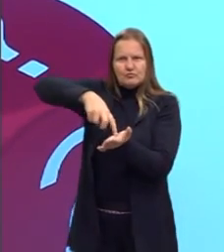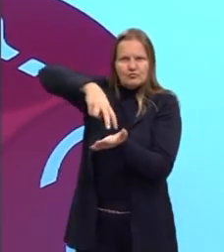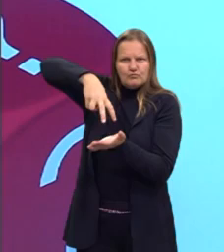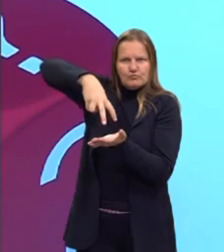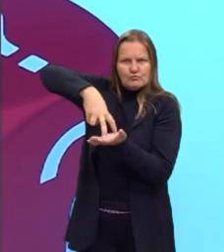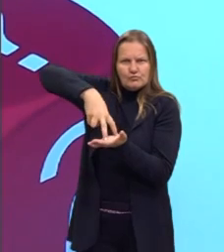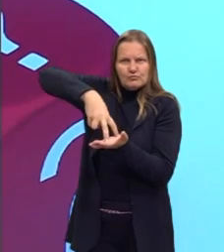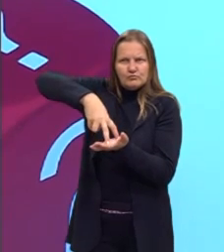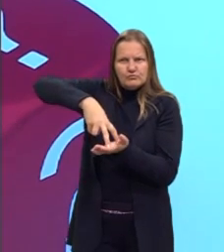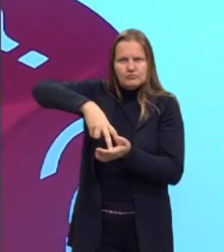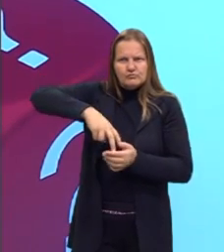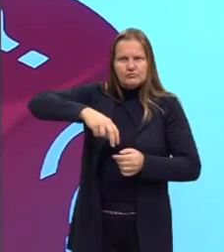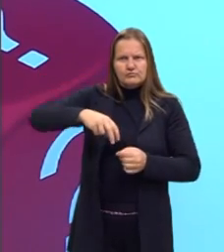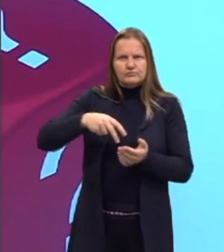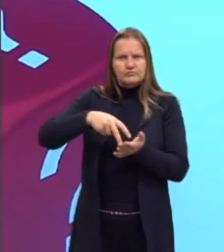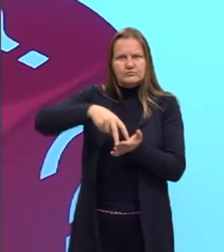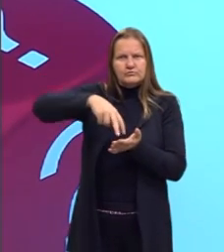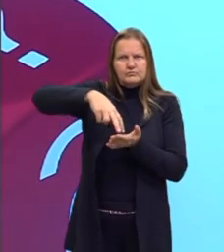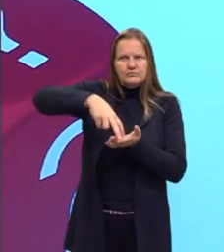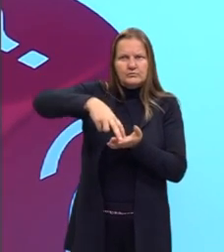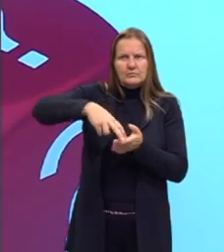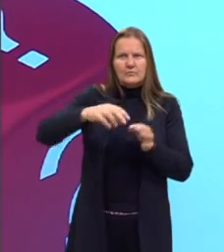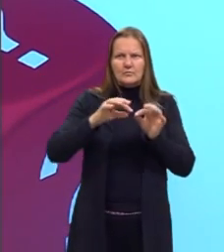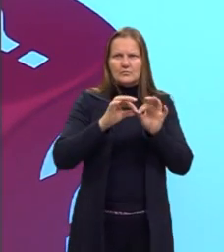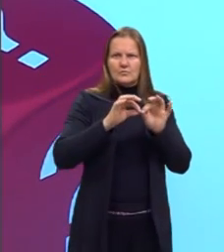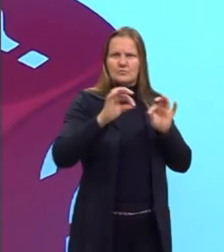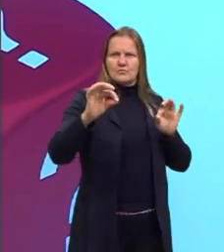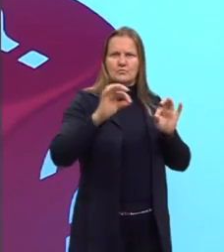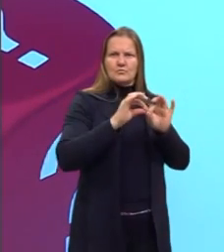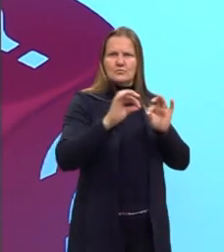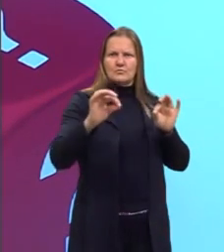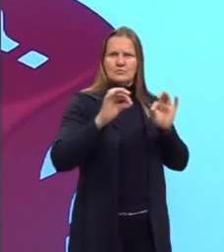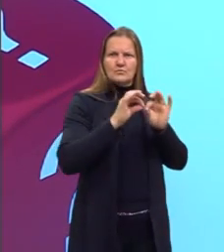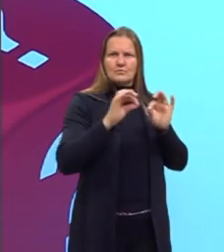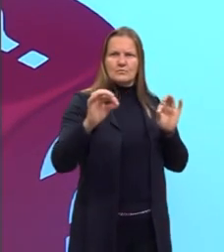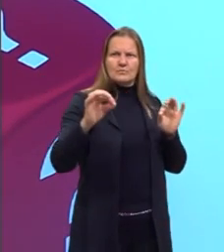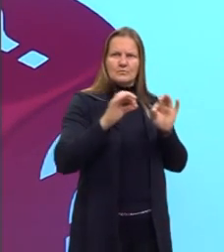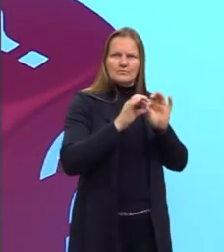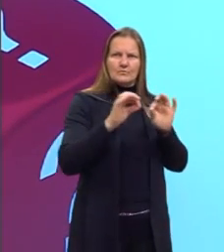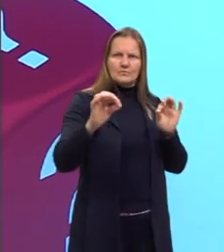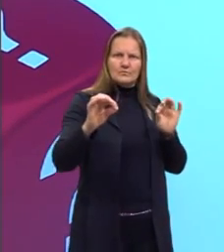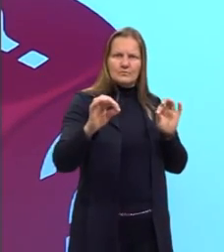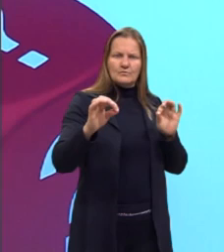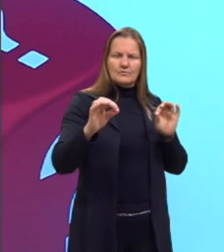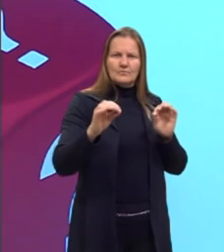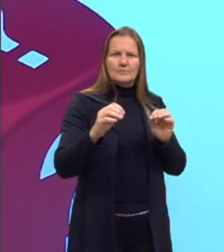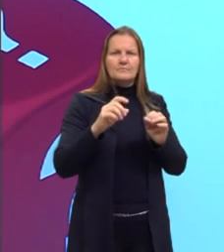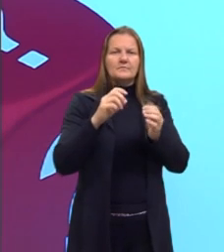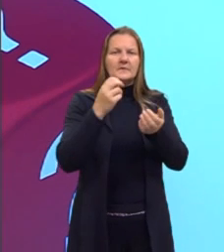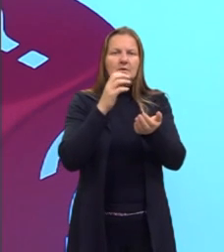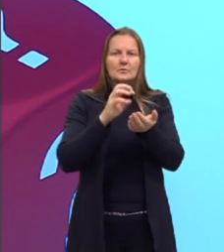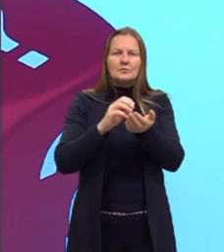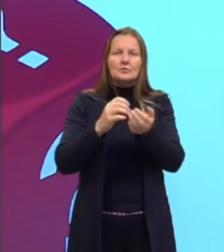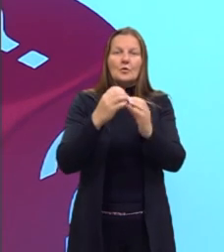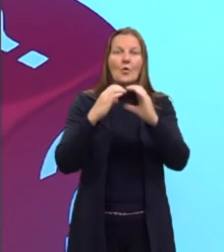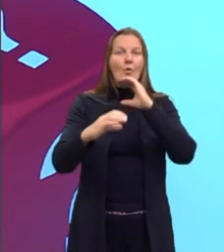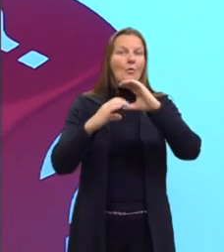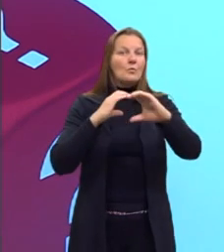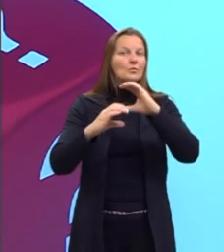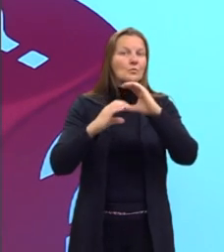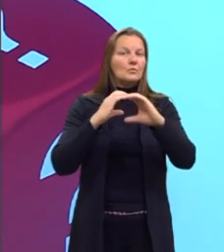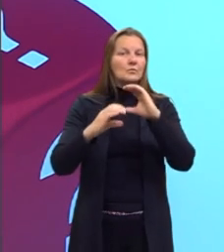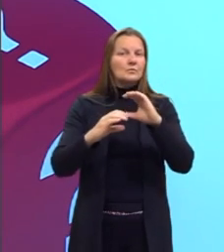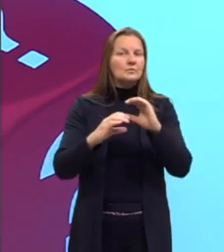Essa linha nada mais é do que uma linha de comunicação, tá, gurizada? É um fio, né, que vai fazer o telégrafo, tá, vai passar o telégrafo.